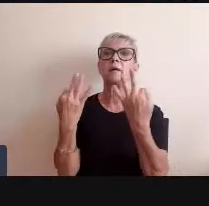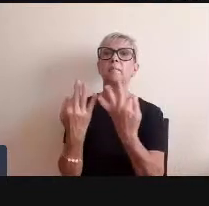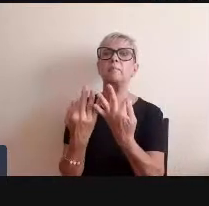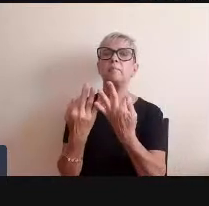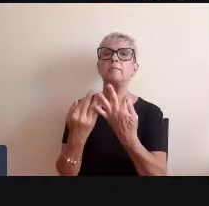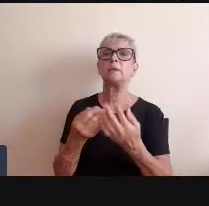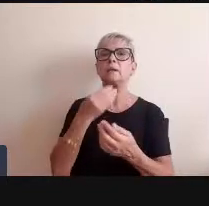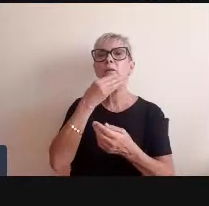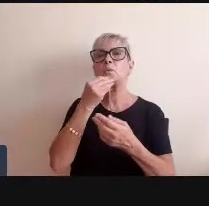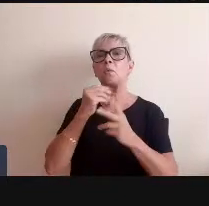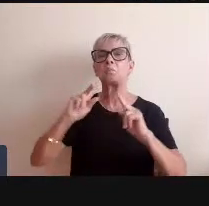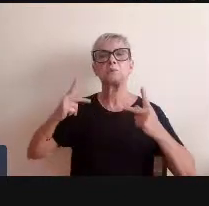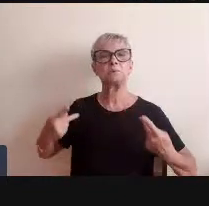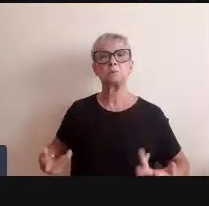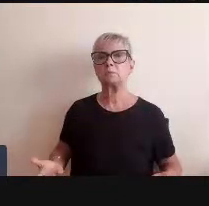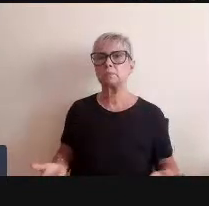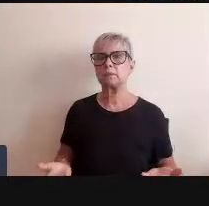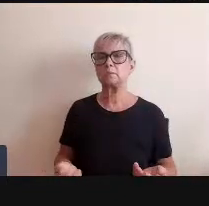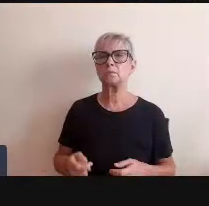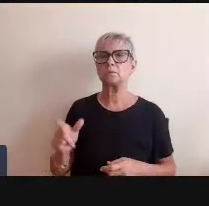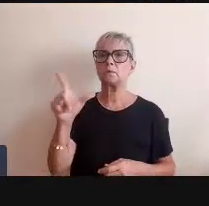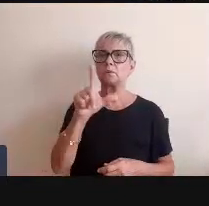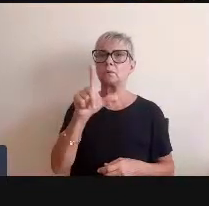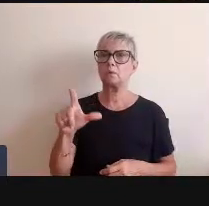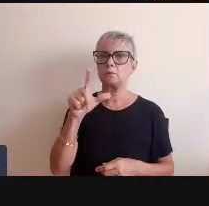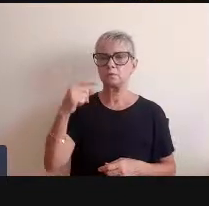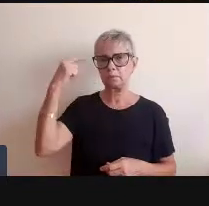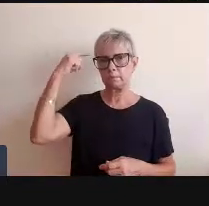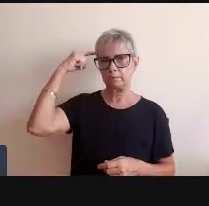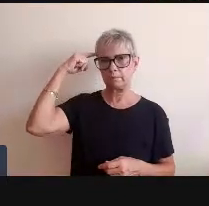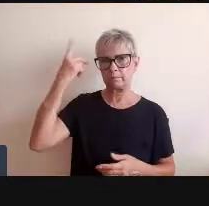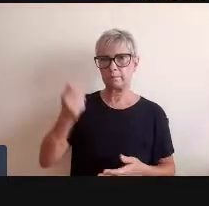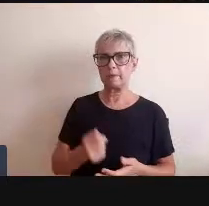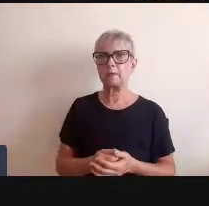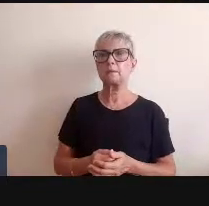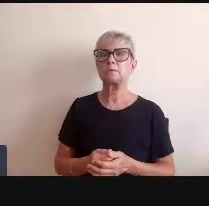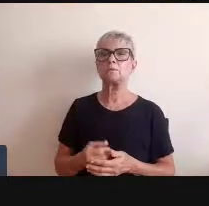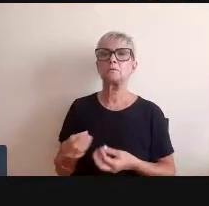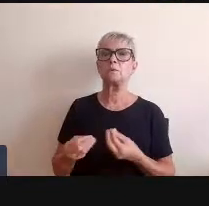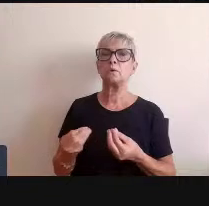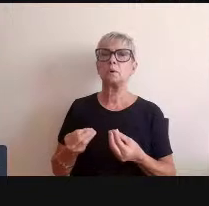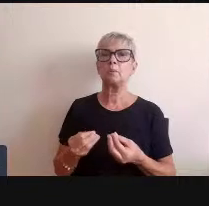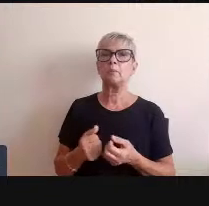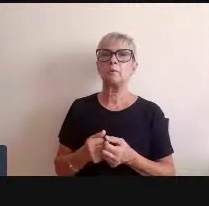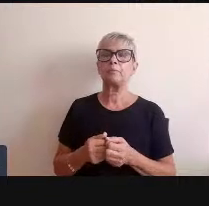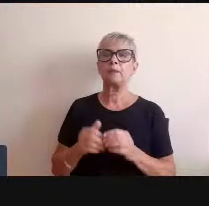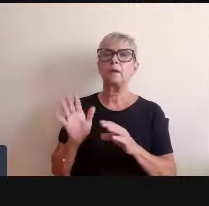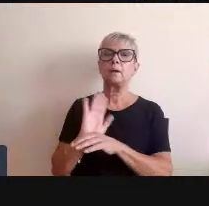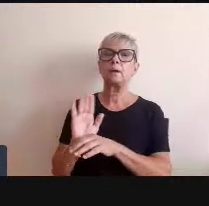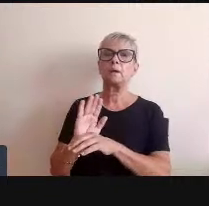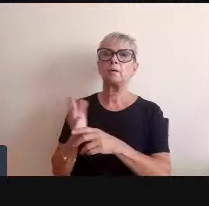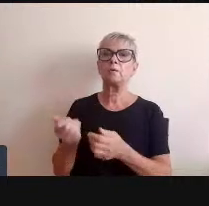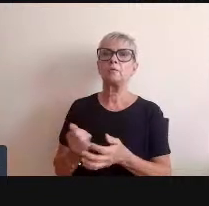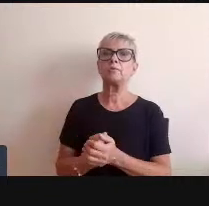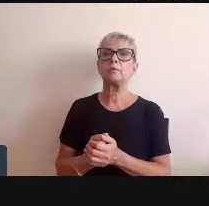e é claro que eu pego uma alusão ao filme precisamos falar sobre o Kevin quer dizer